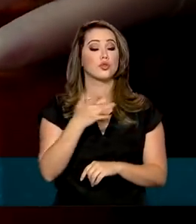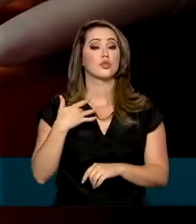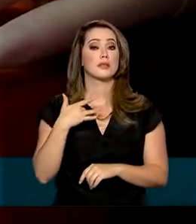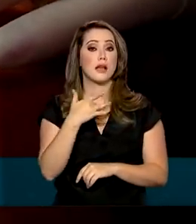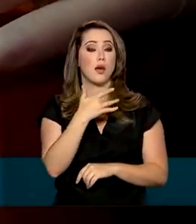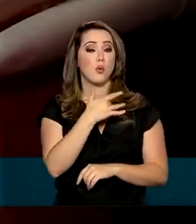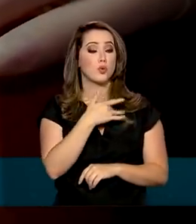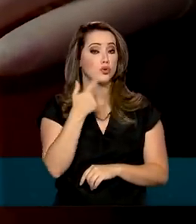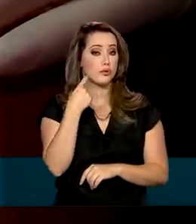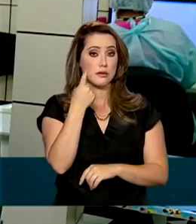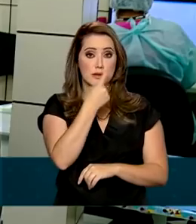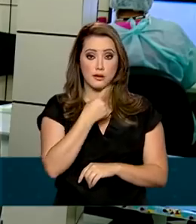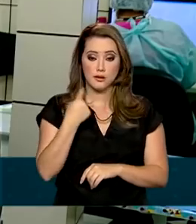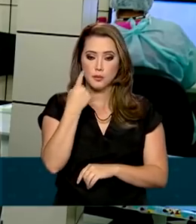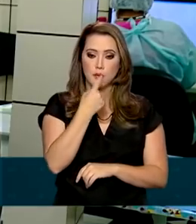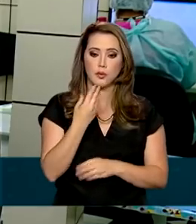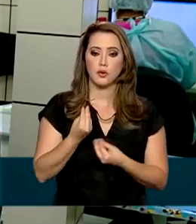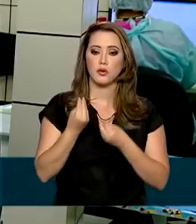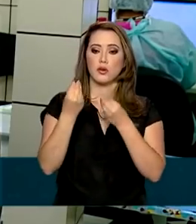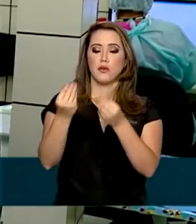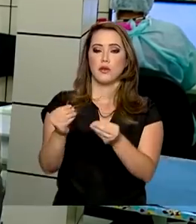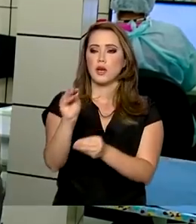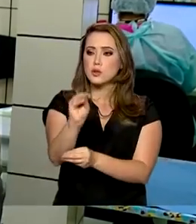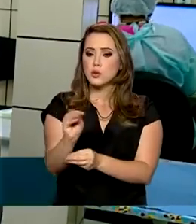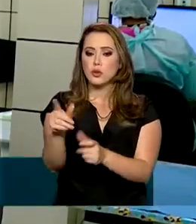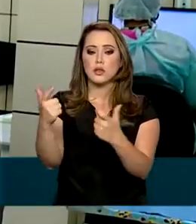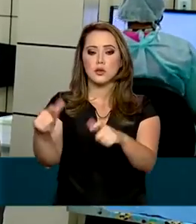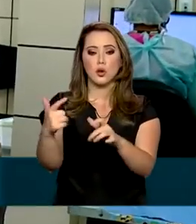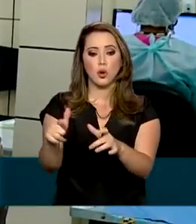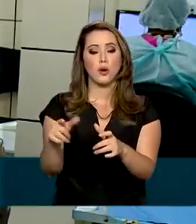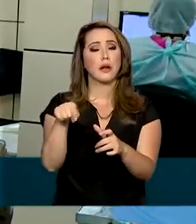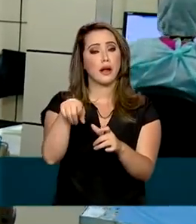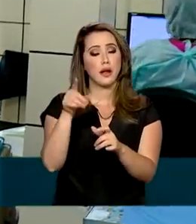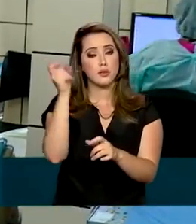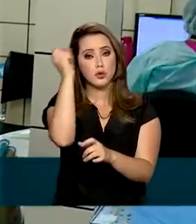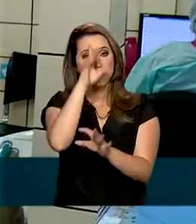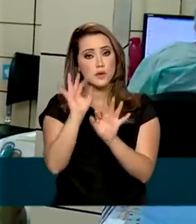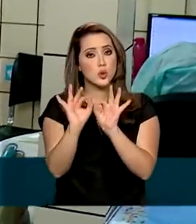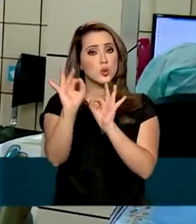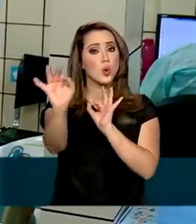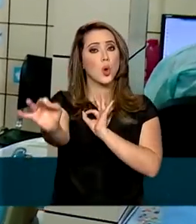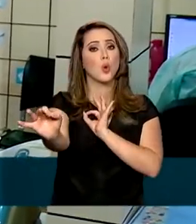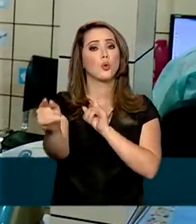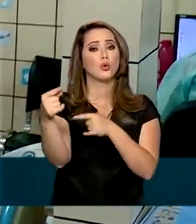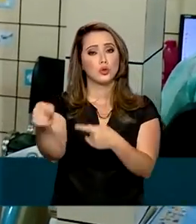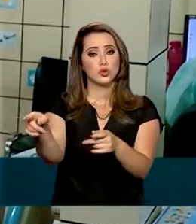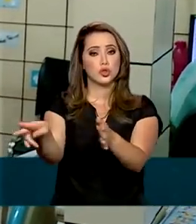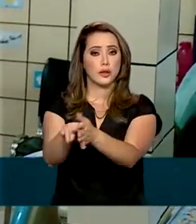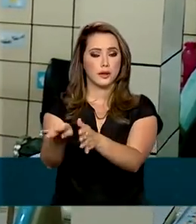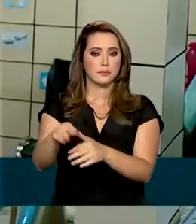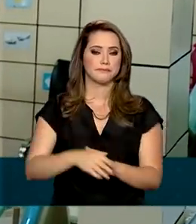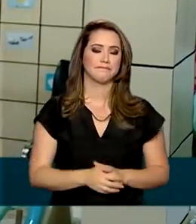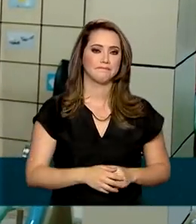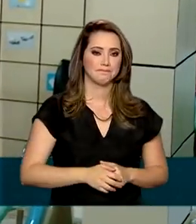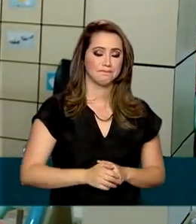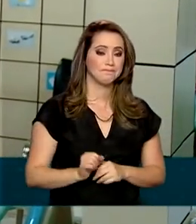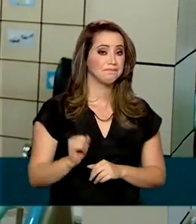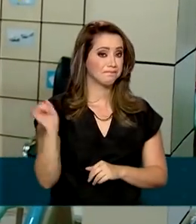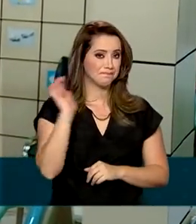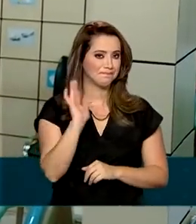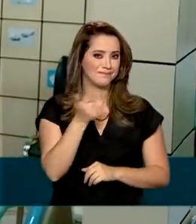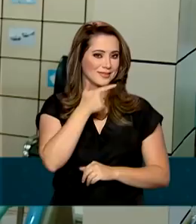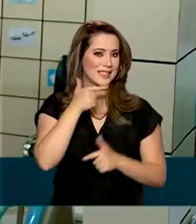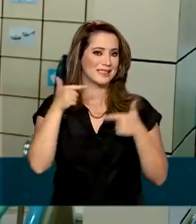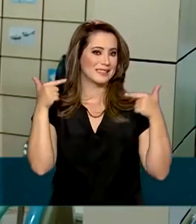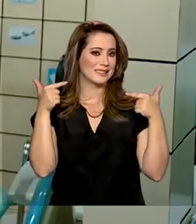locais de difícil acesso. Além do atendimento nas unidades básicas de saúde, o Brasil Sorridente conta com laboratórios regionais